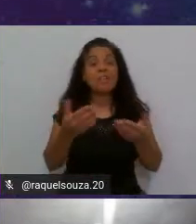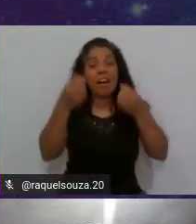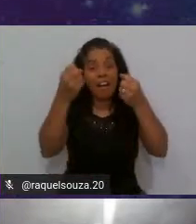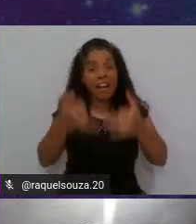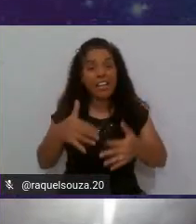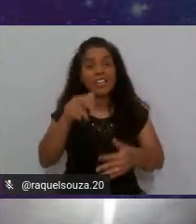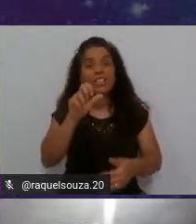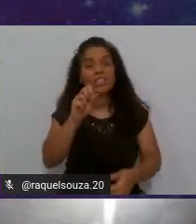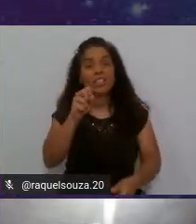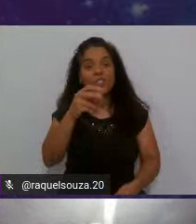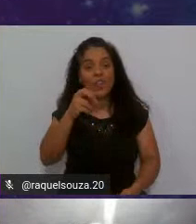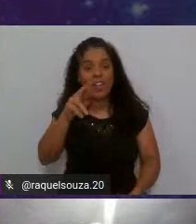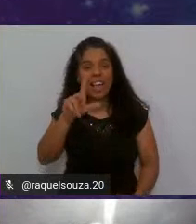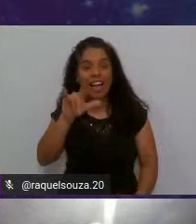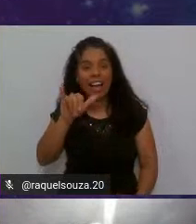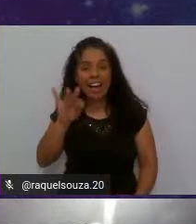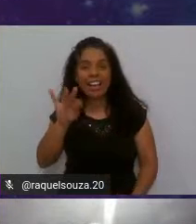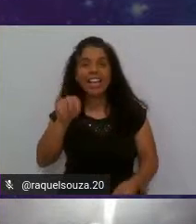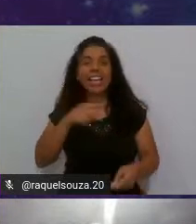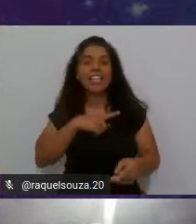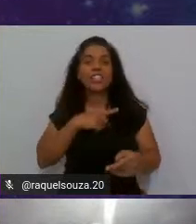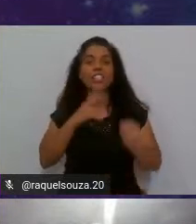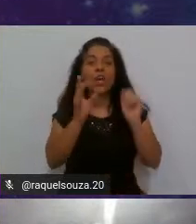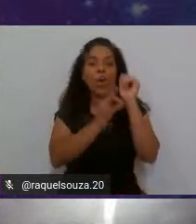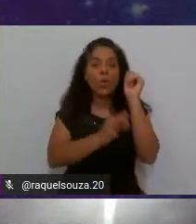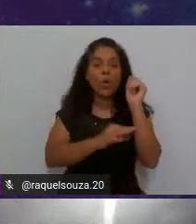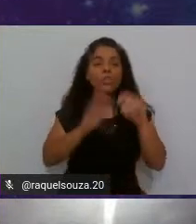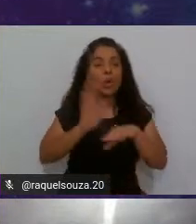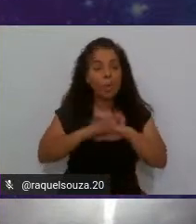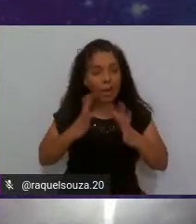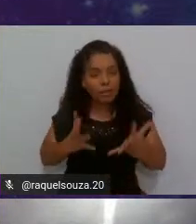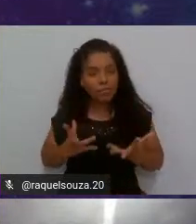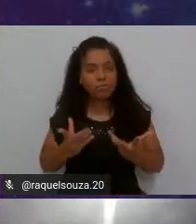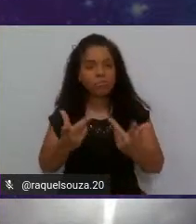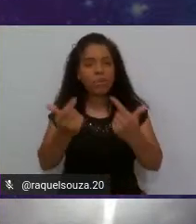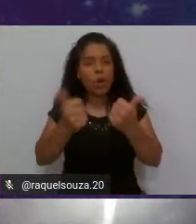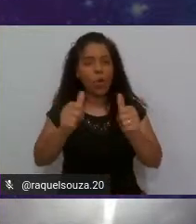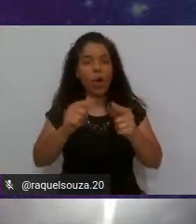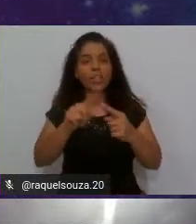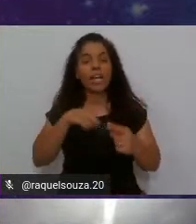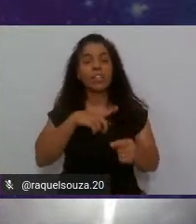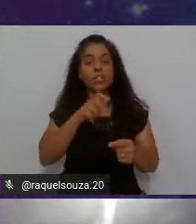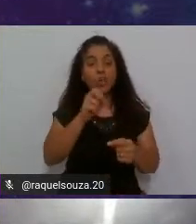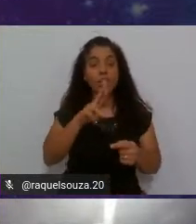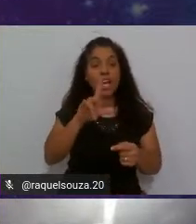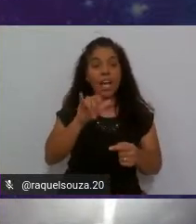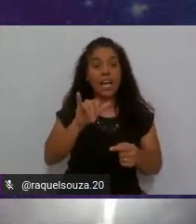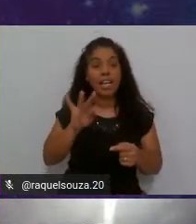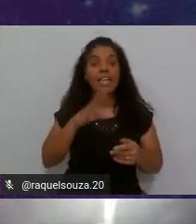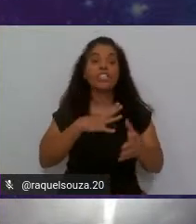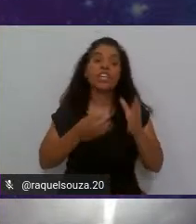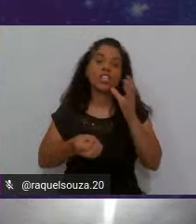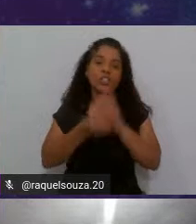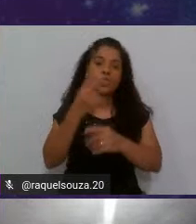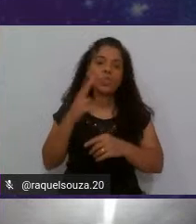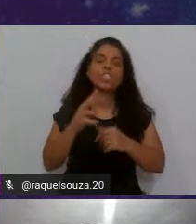seu código com mais qualidade o SonarLink ele surgiu